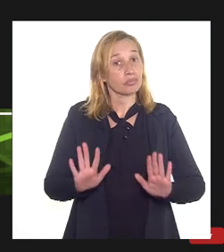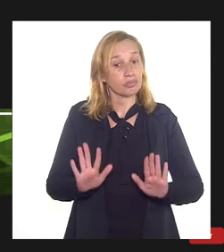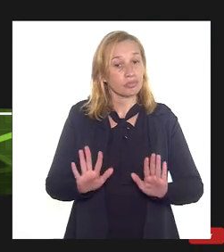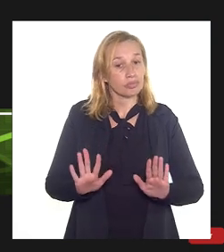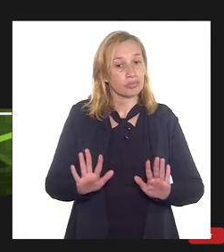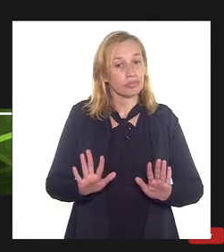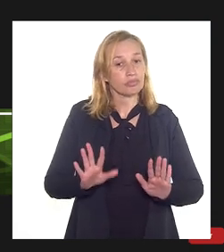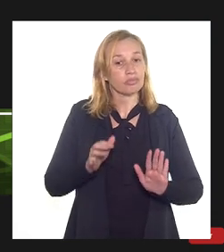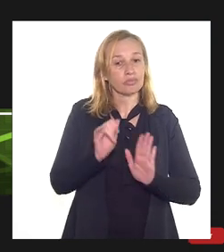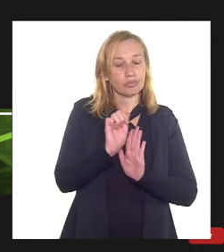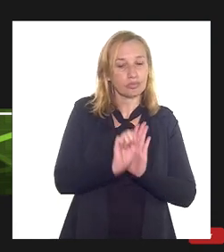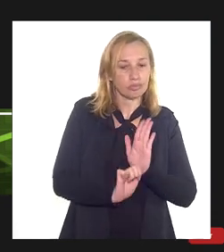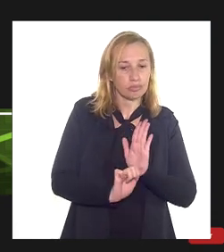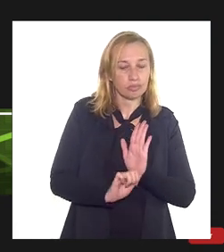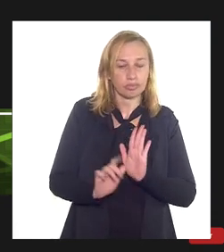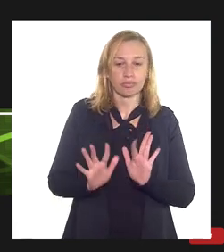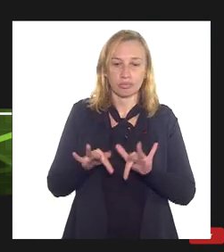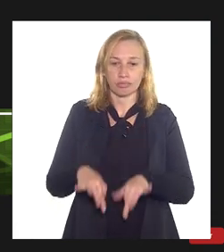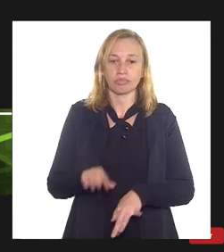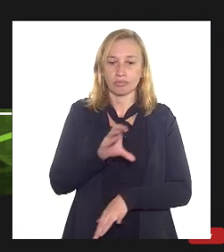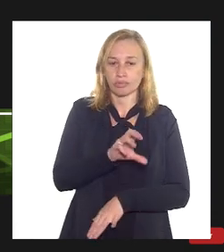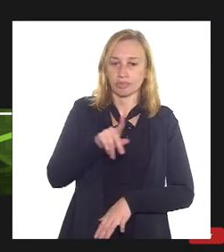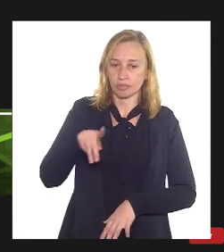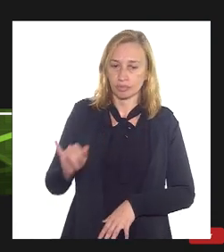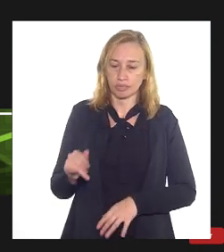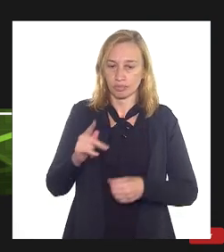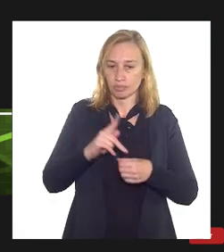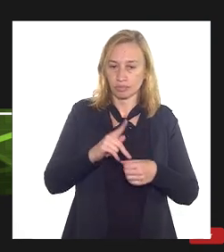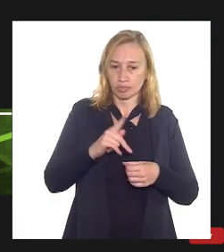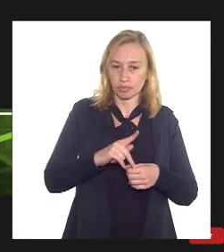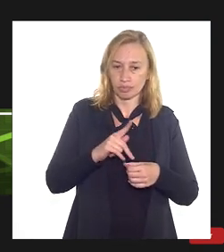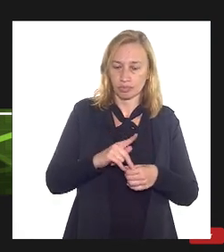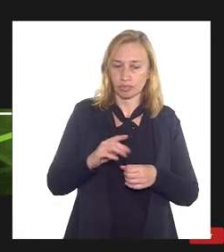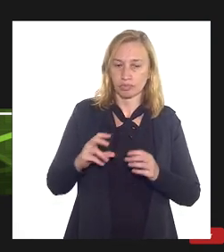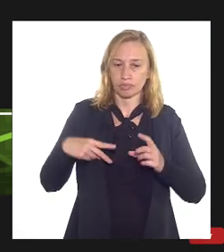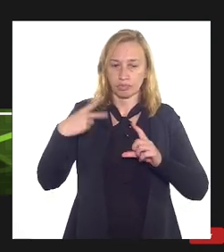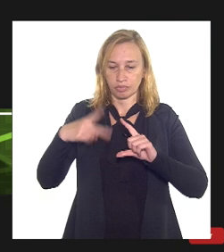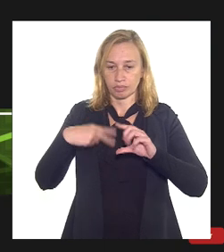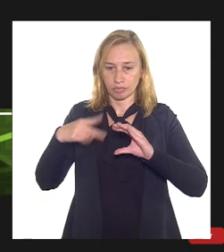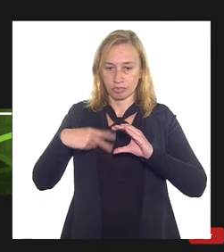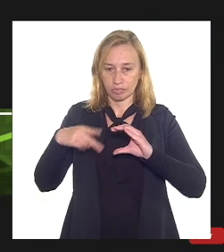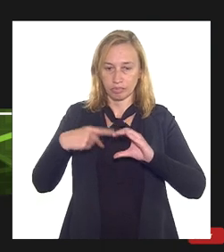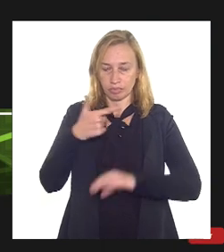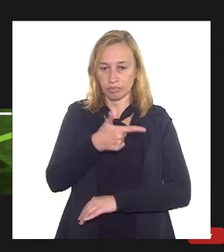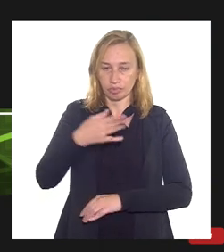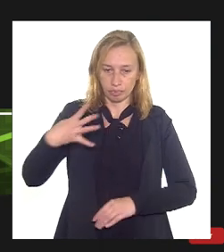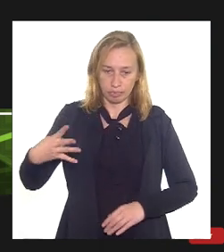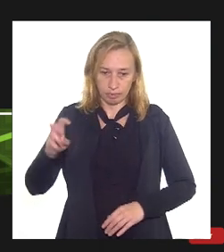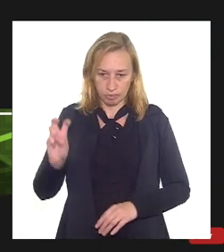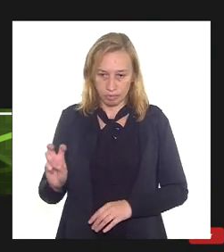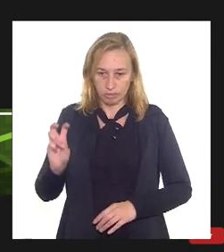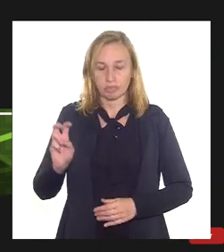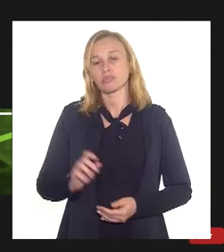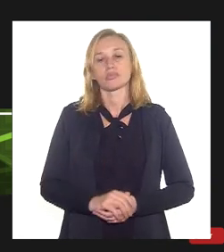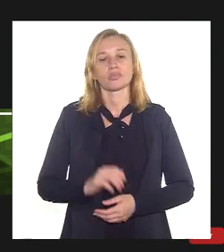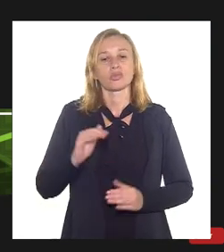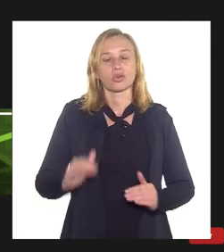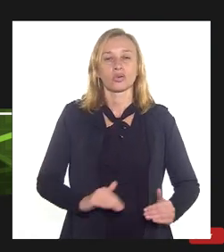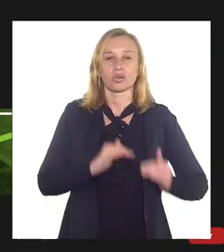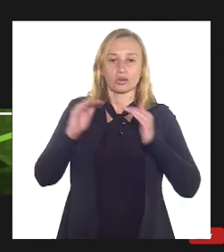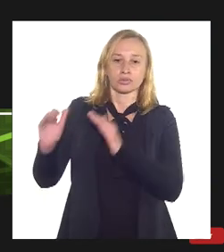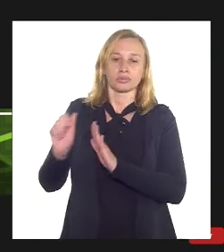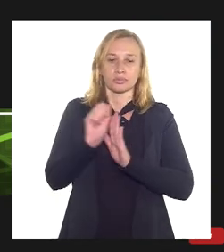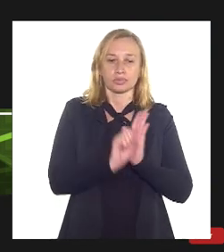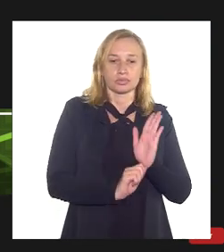consta do relatório final da CPI da Petrobras, realizado pela Câmara dos Deputados em 2015, um subrelatório da